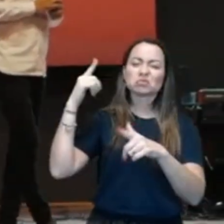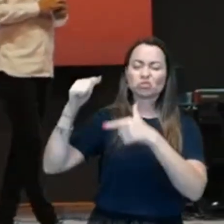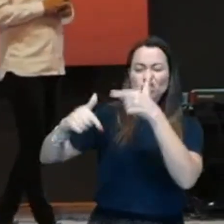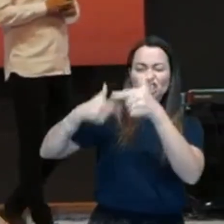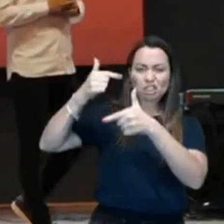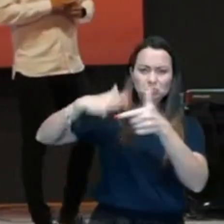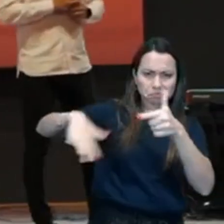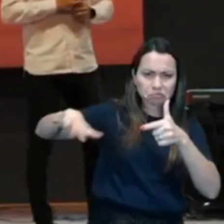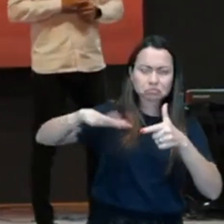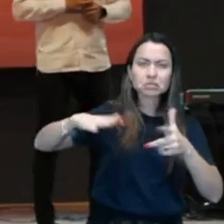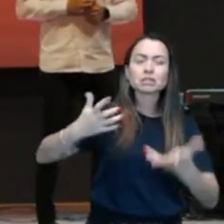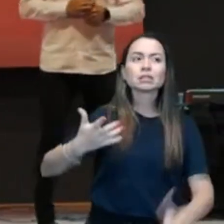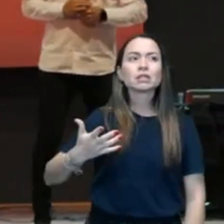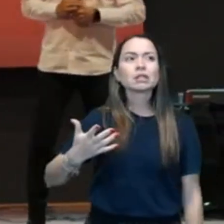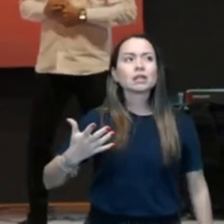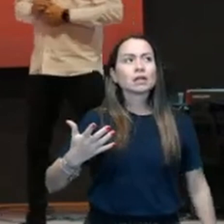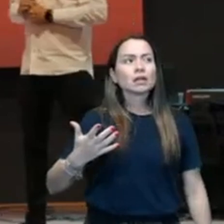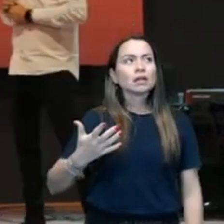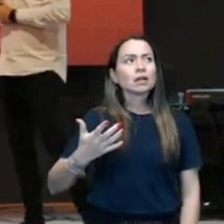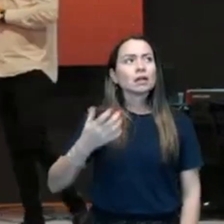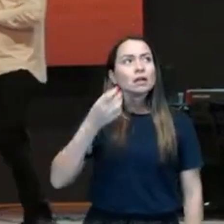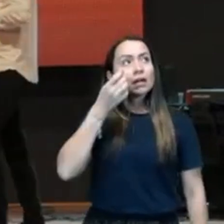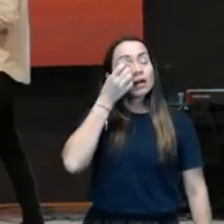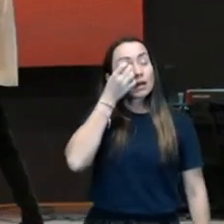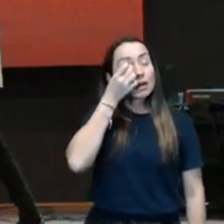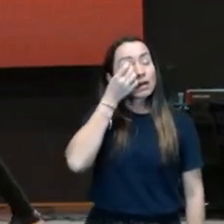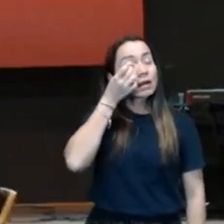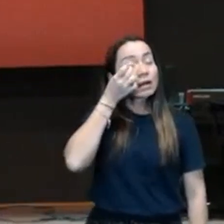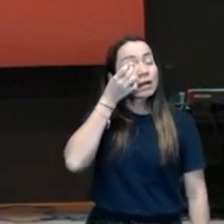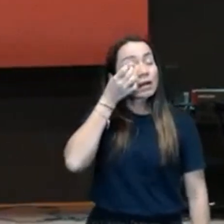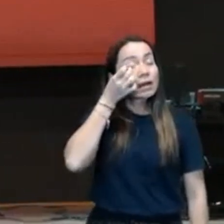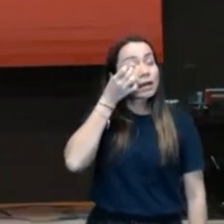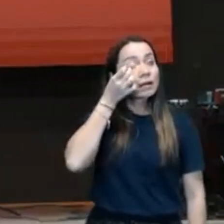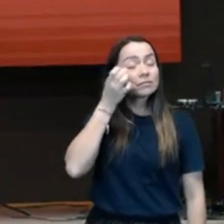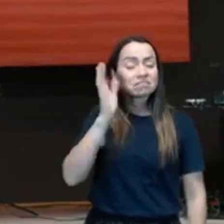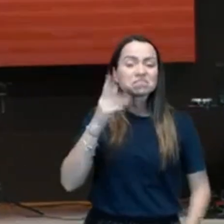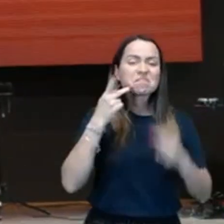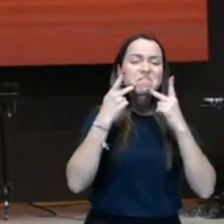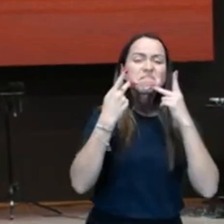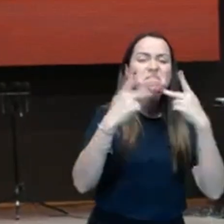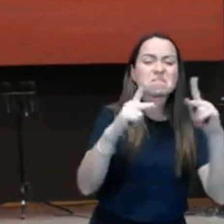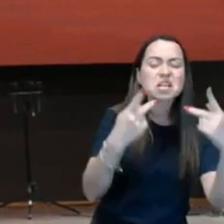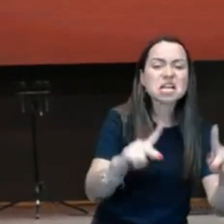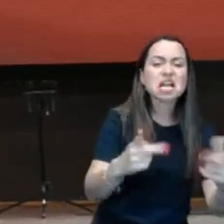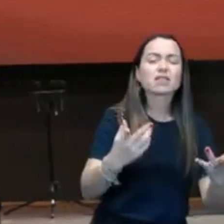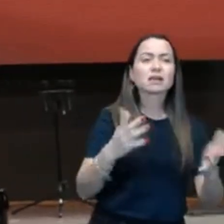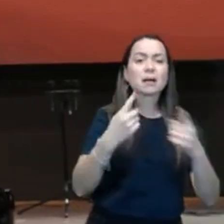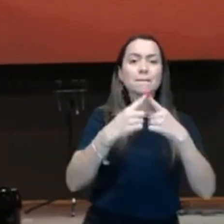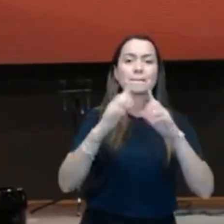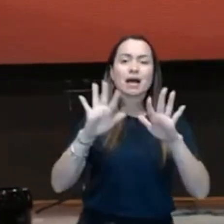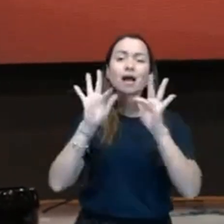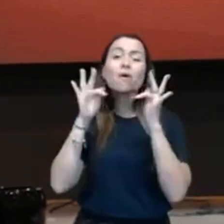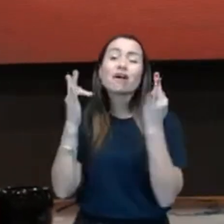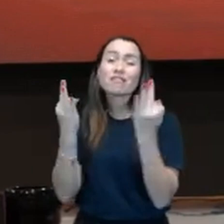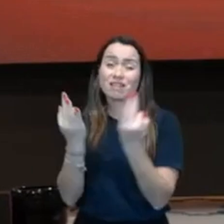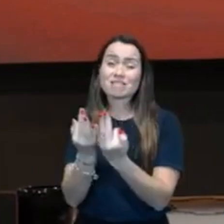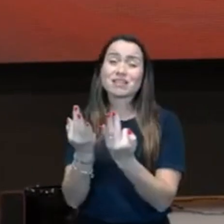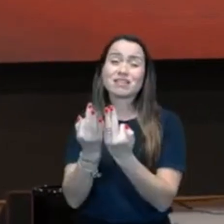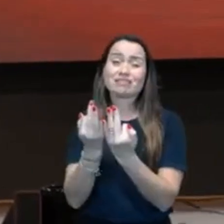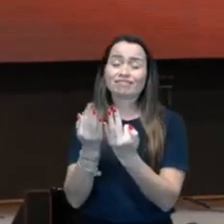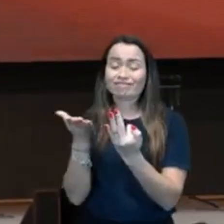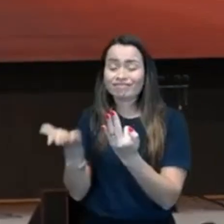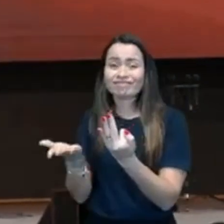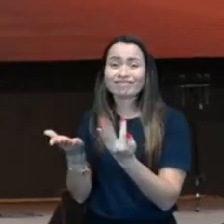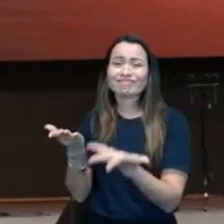era um dos piores homens da sua geração, com a sua família, com seus filhos, com a sua esposa, ao ponto das pessoas